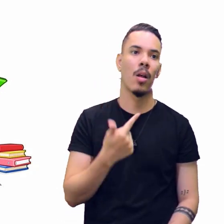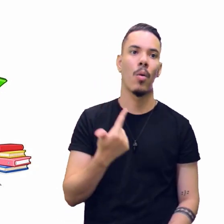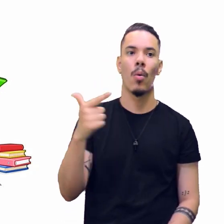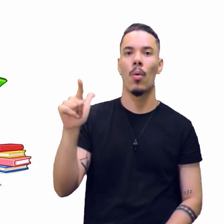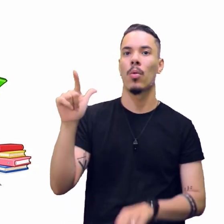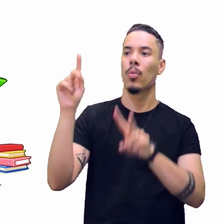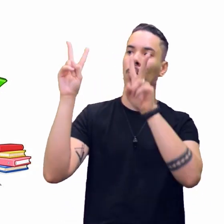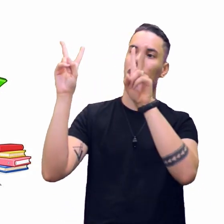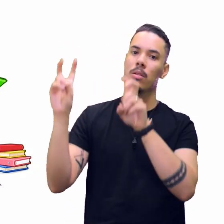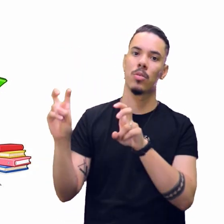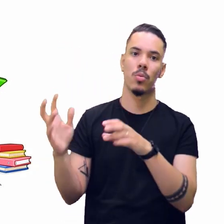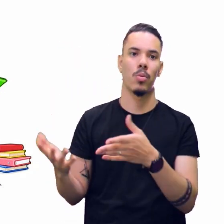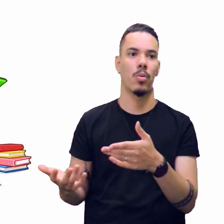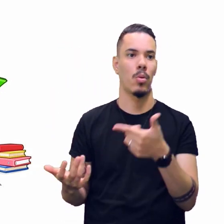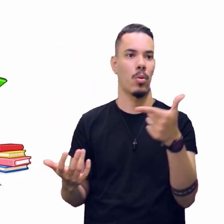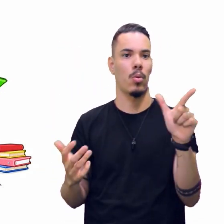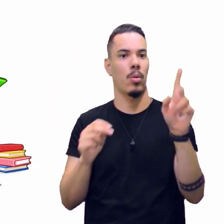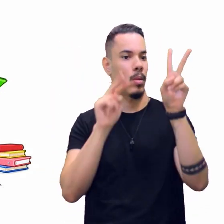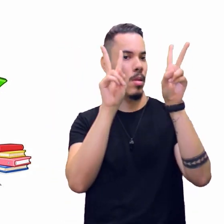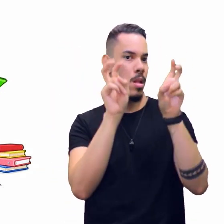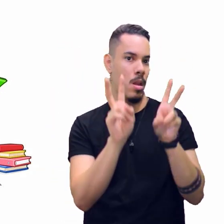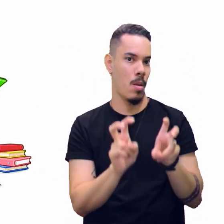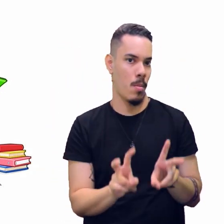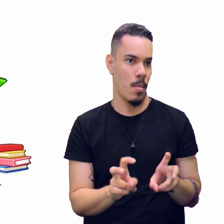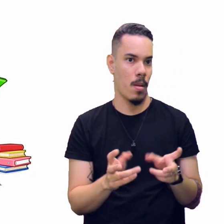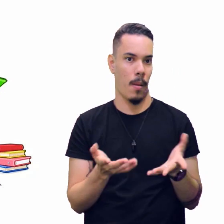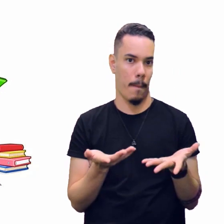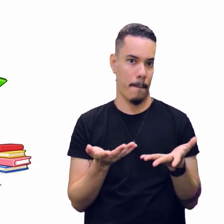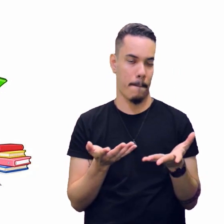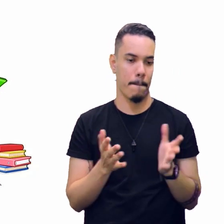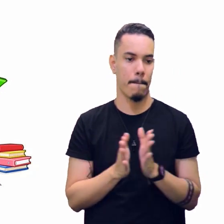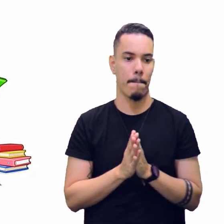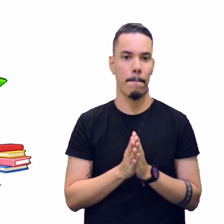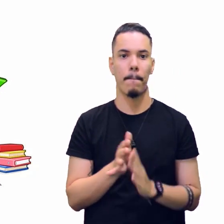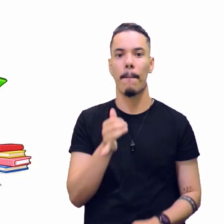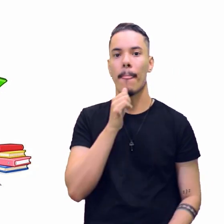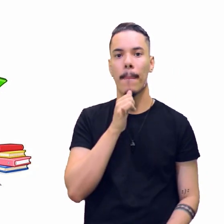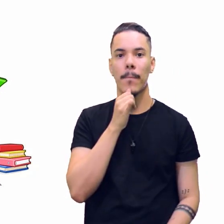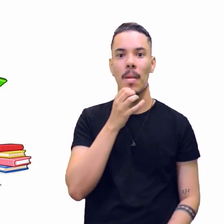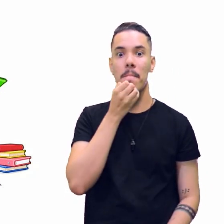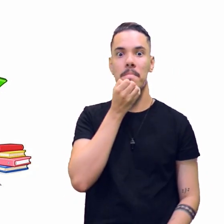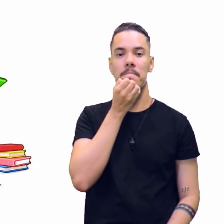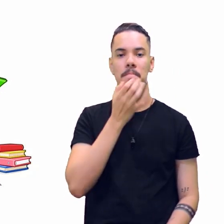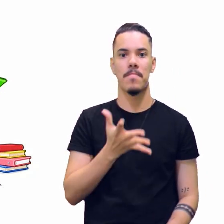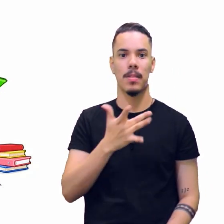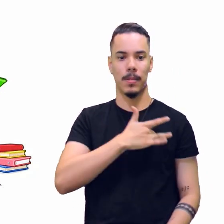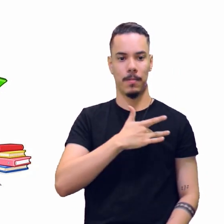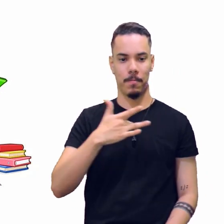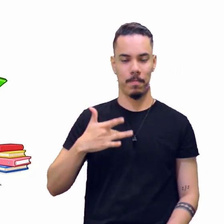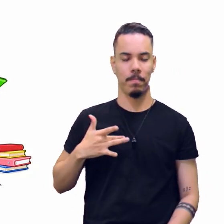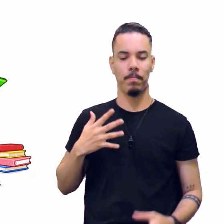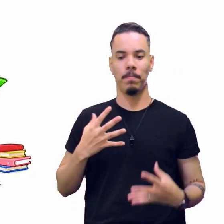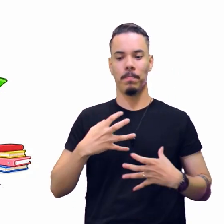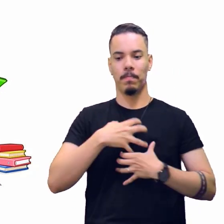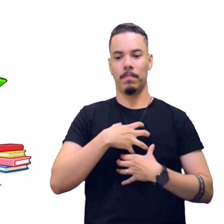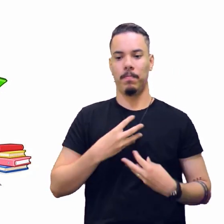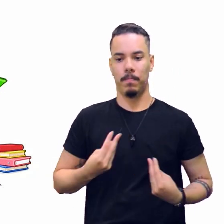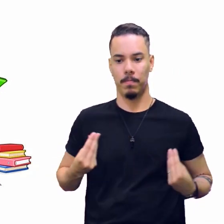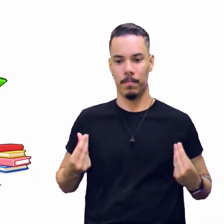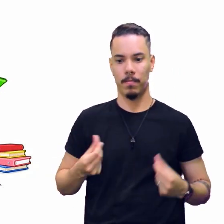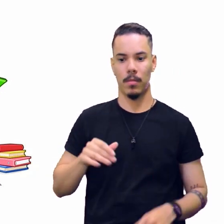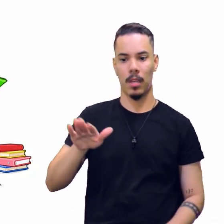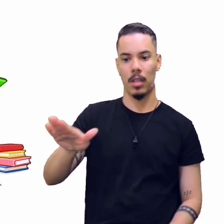assunto, uma outra temática. Ó, sobre o bem-estar, vai chamar quem?